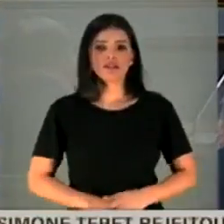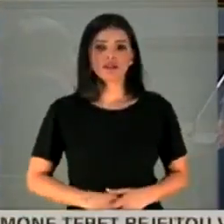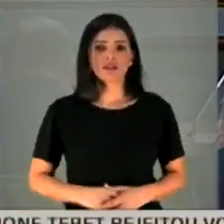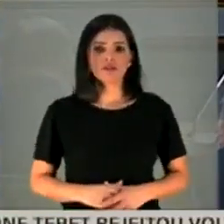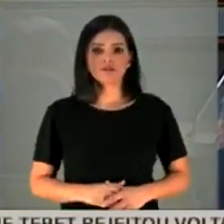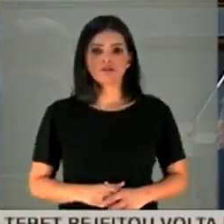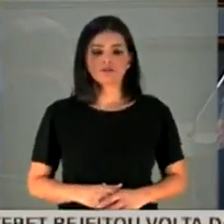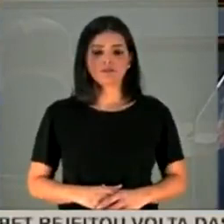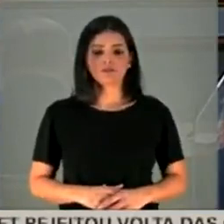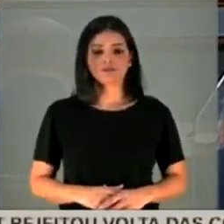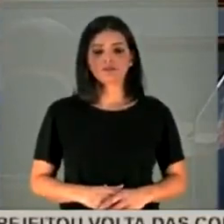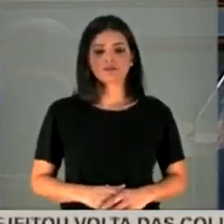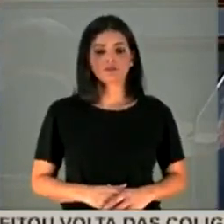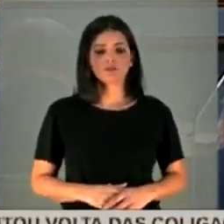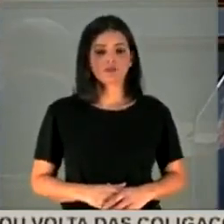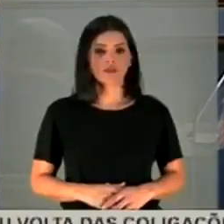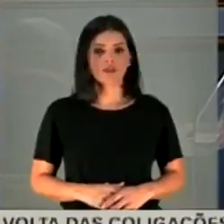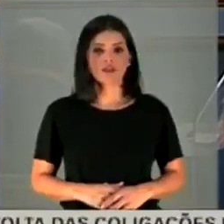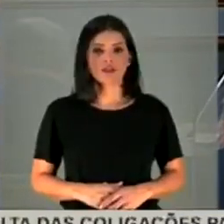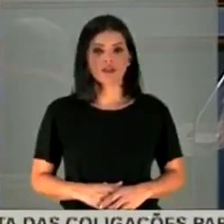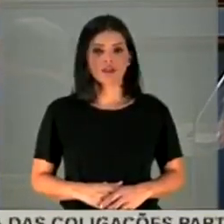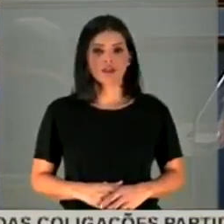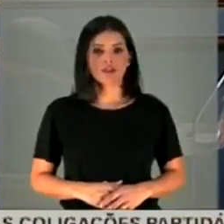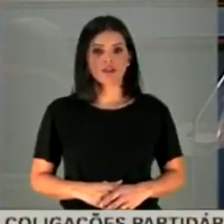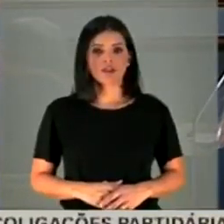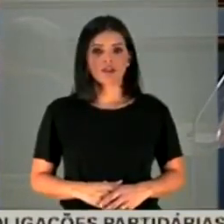áudio seguinte, por favor.